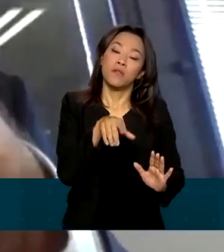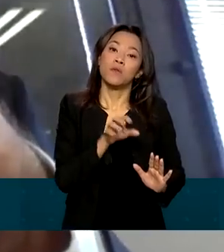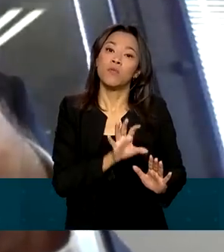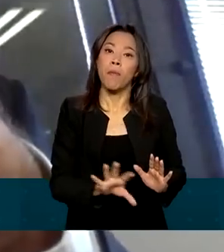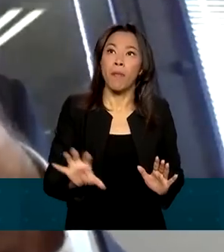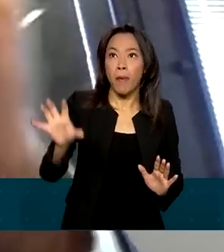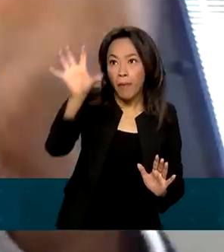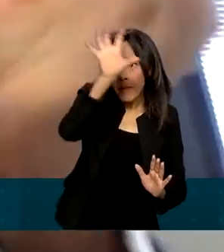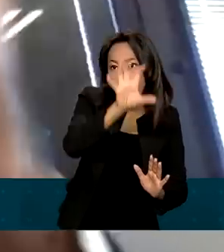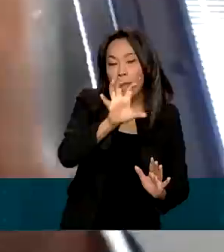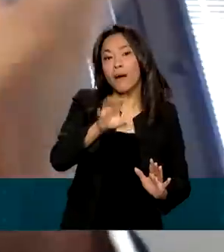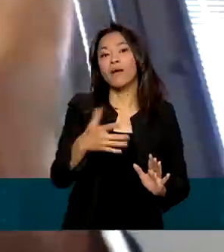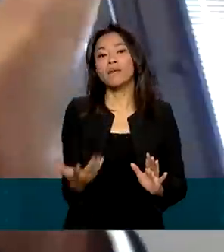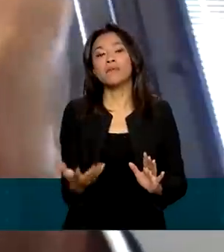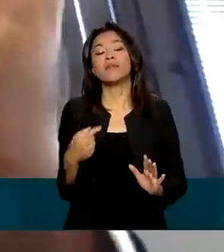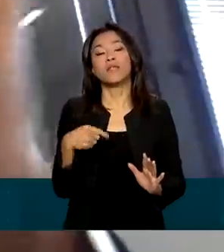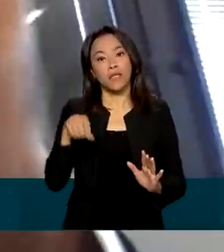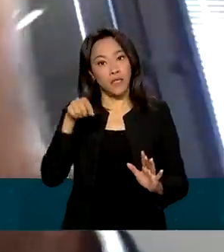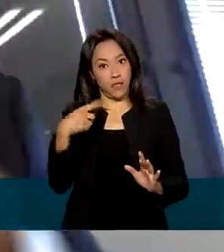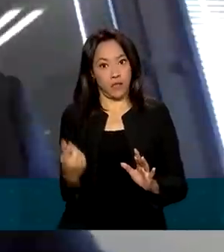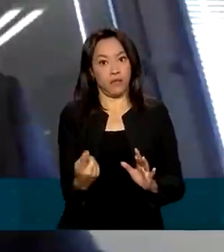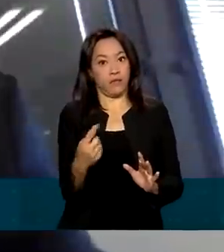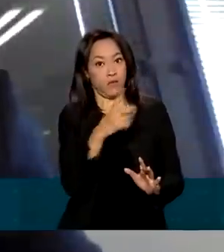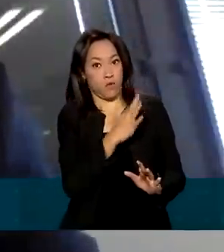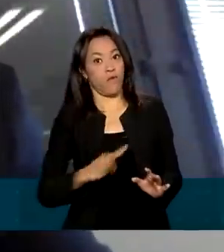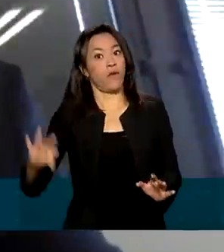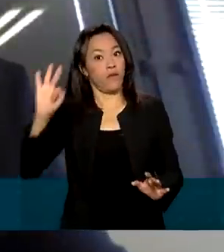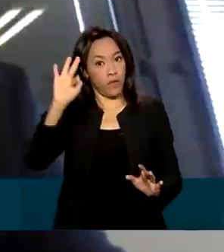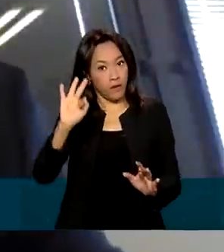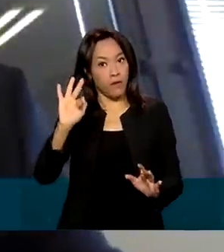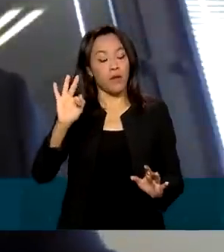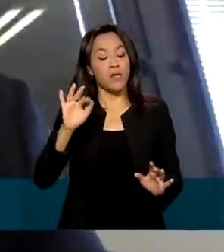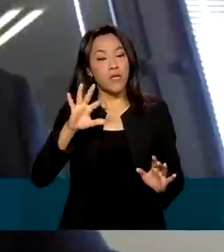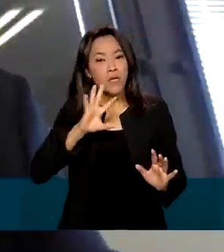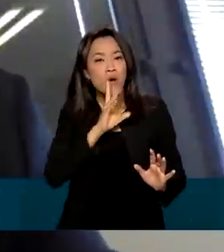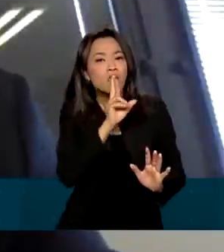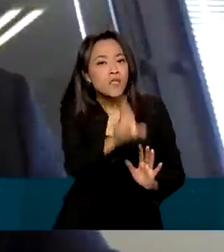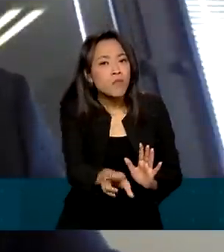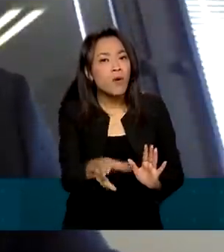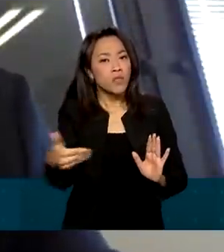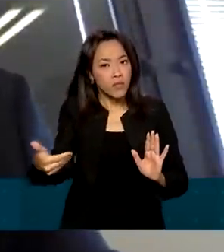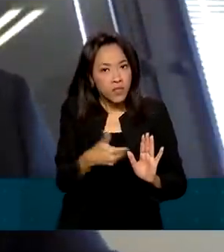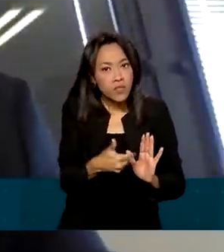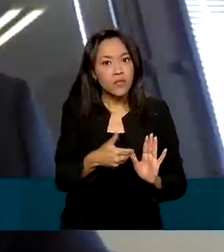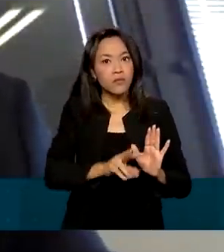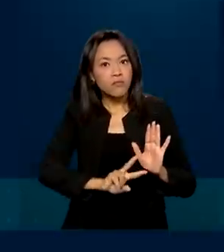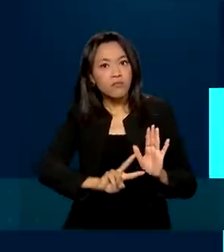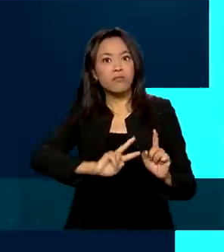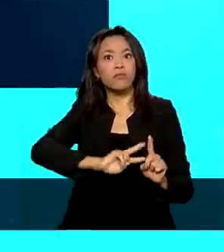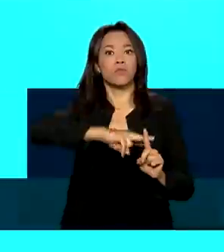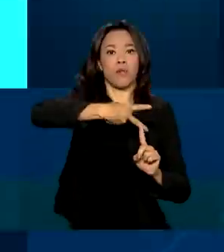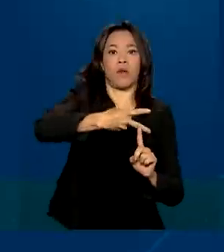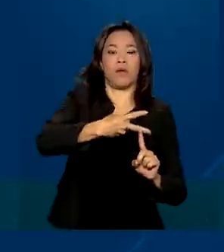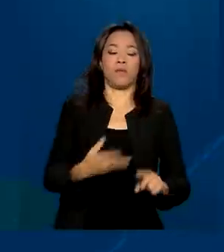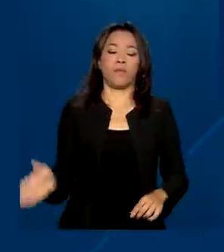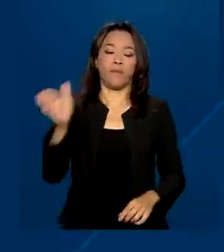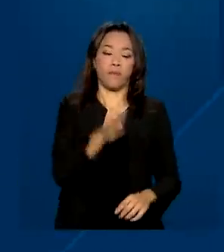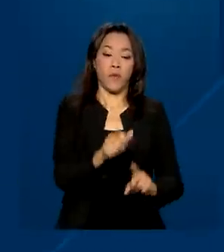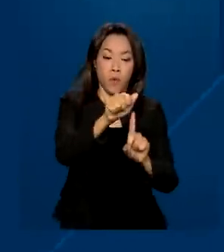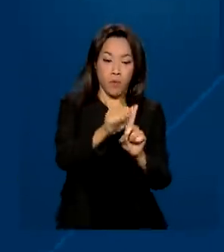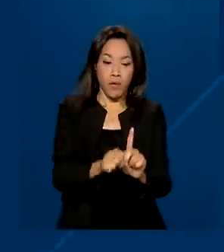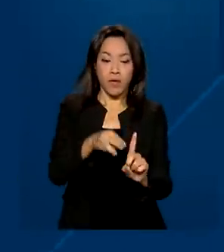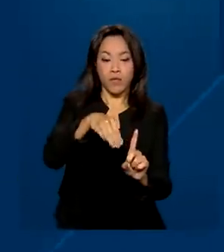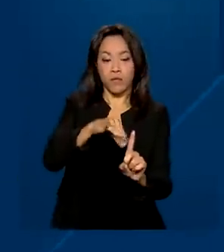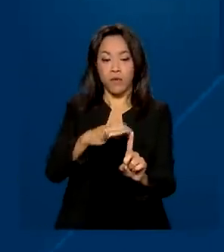no governo central. Em todos esses casos, os resultados praticamente dobraram. Para o mês de março,